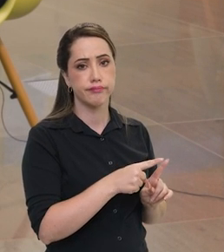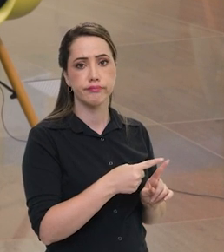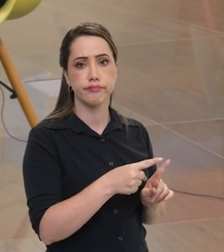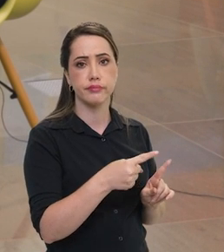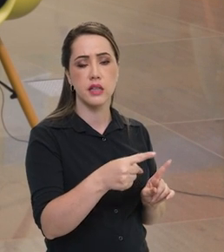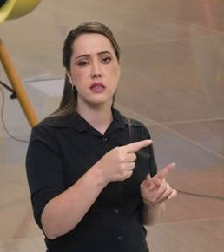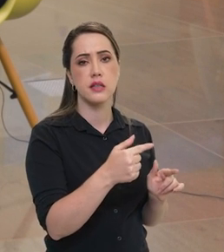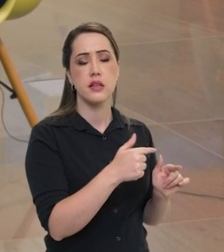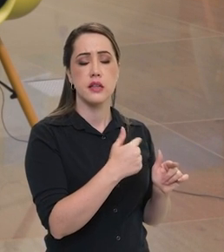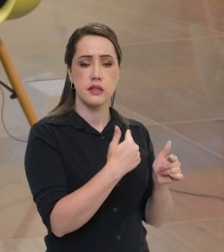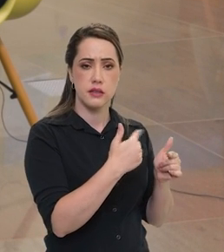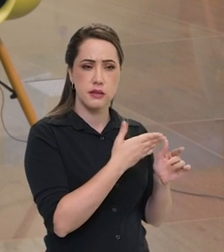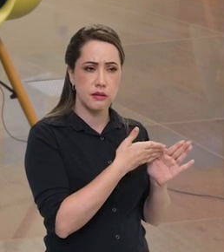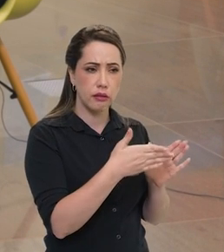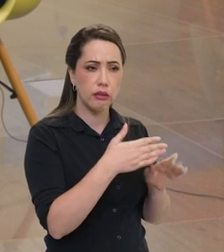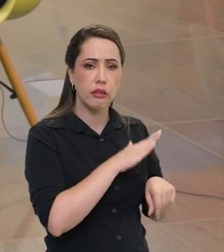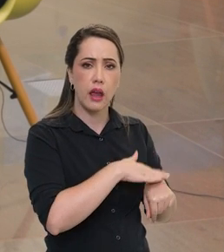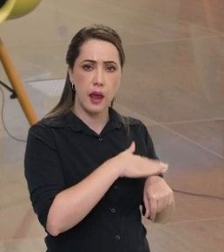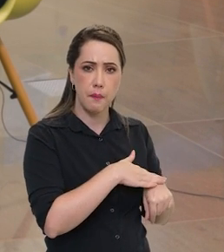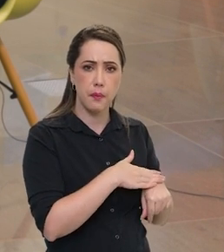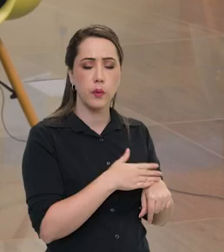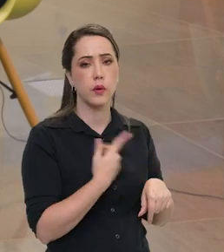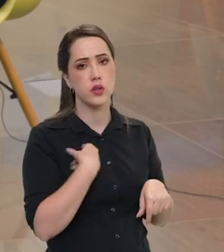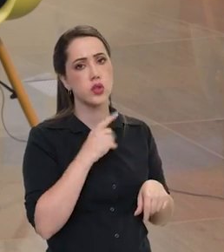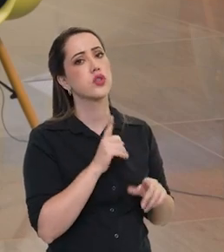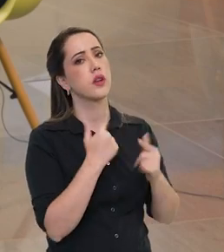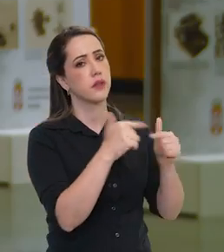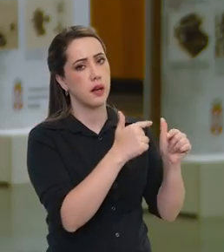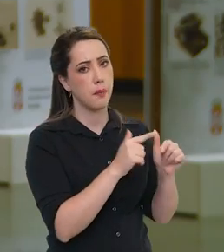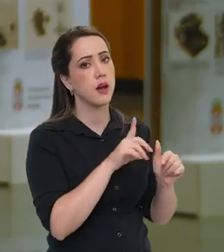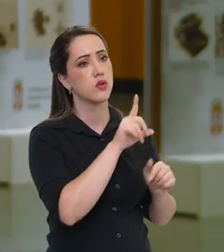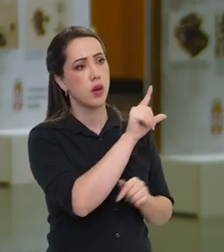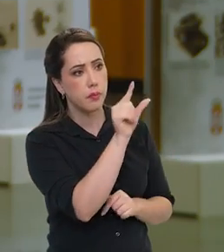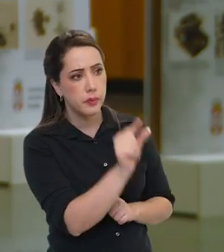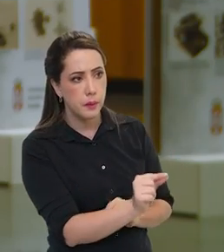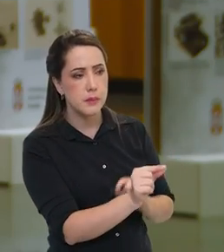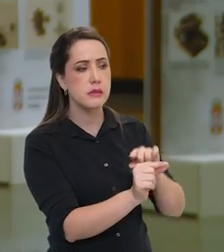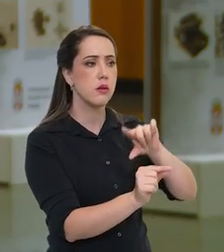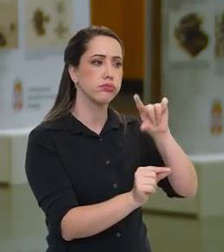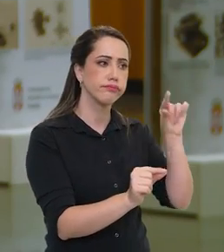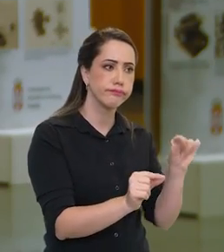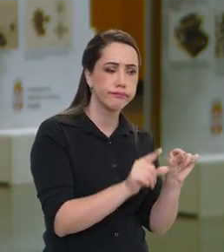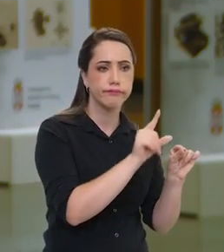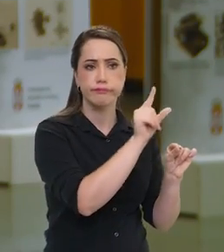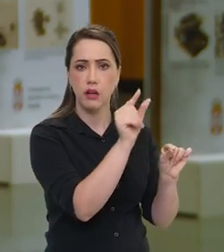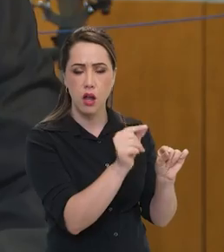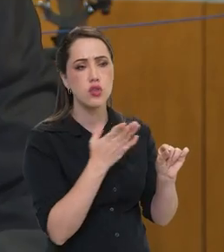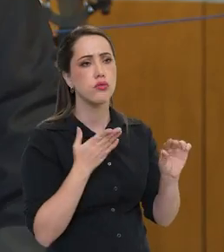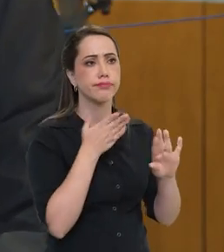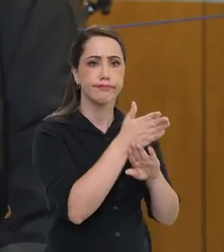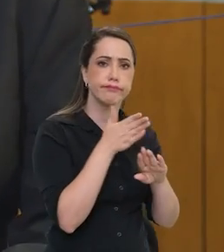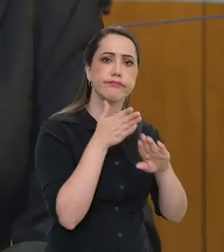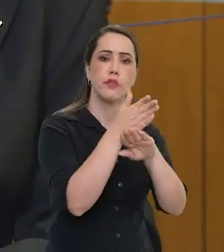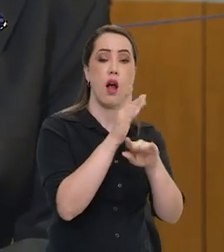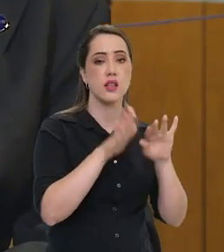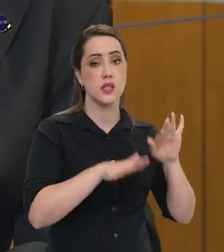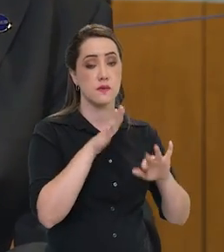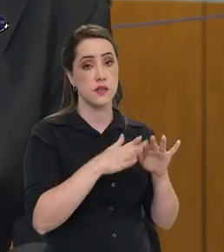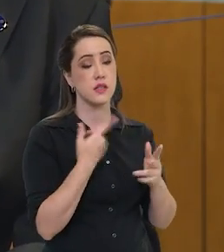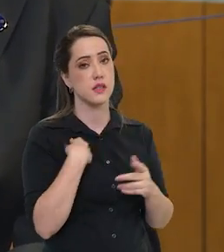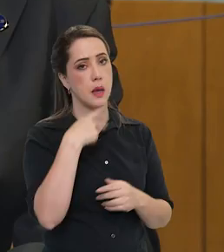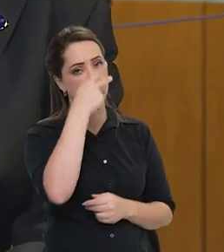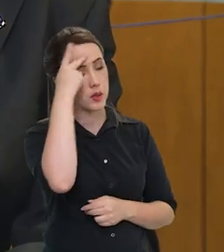tempo, houve dezenas de missões para a Lua, mas sem pouso de pessoas na Lua. Então, algumas missões simplesmente